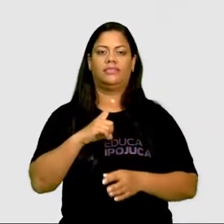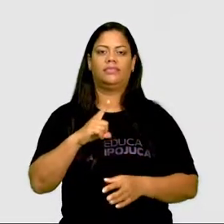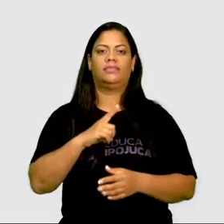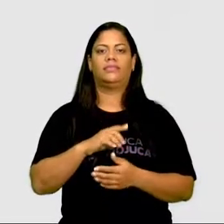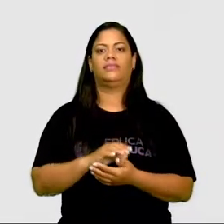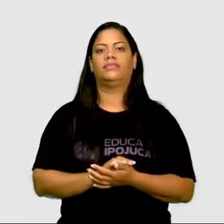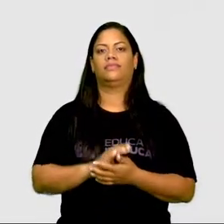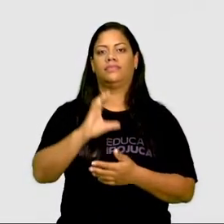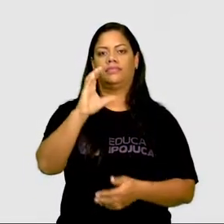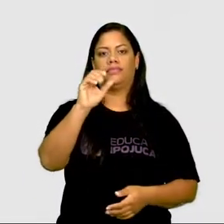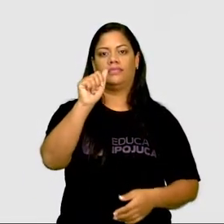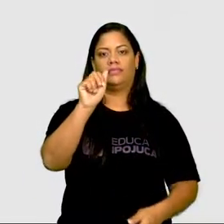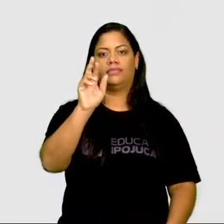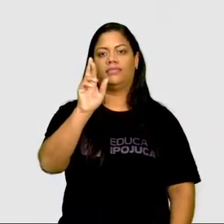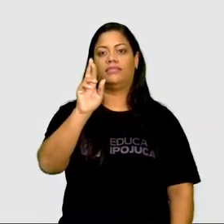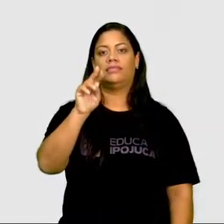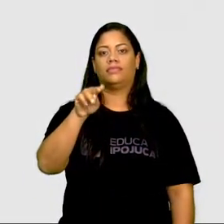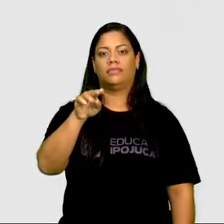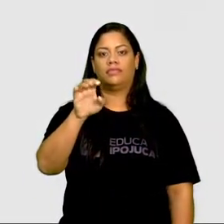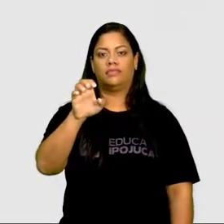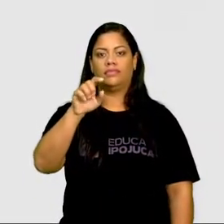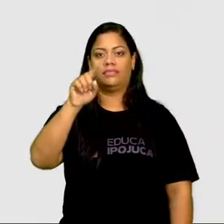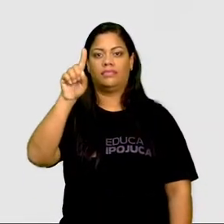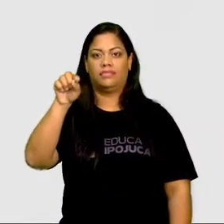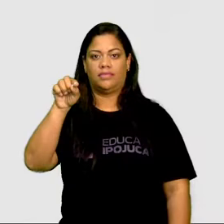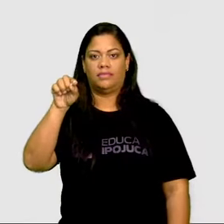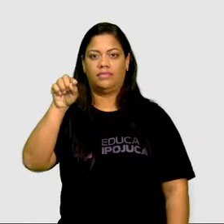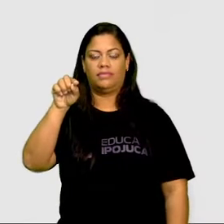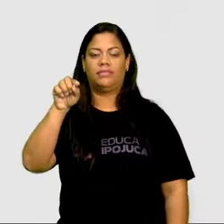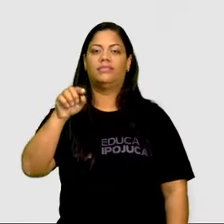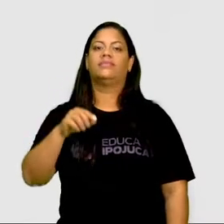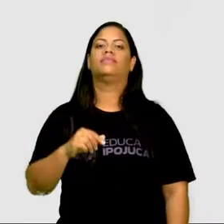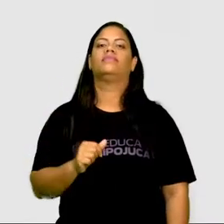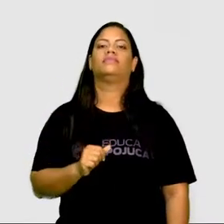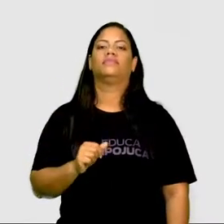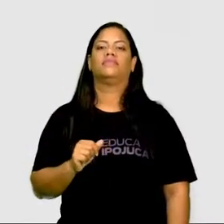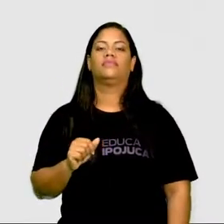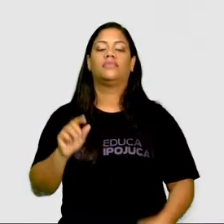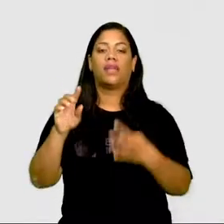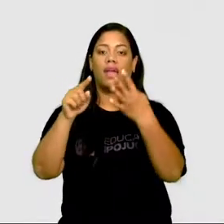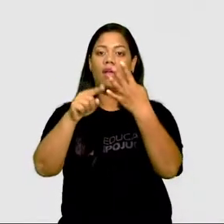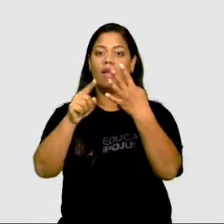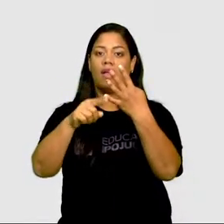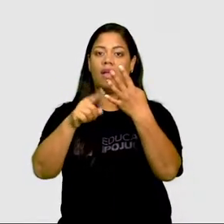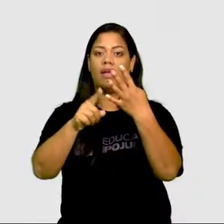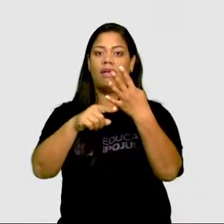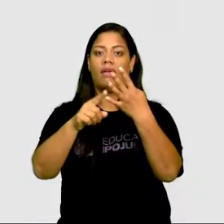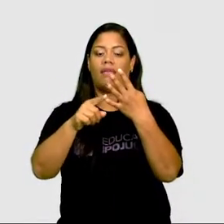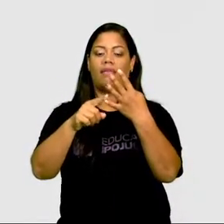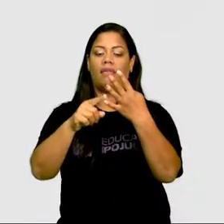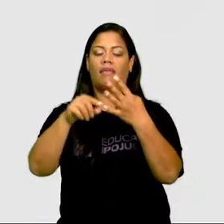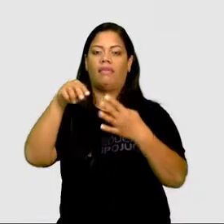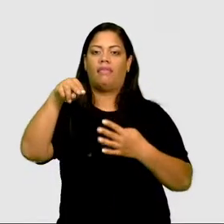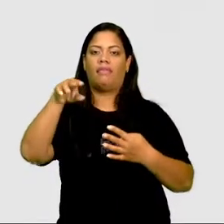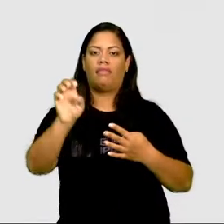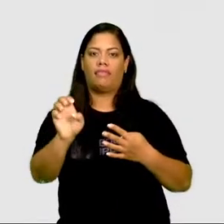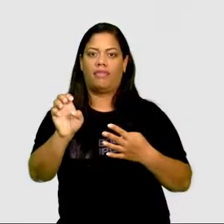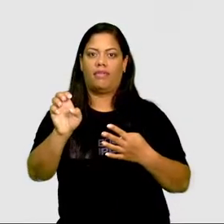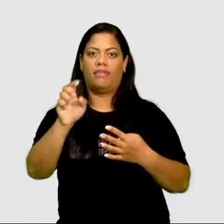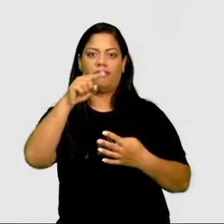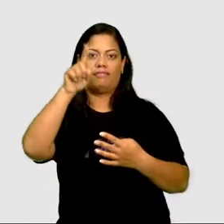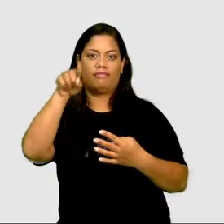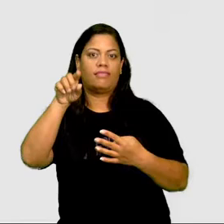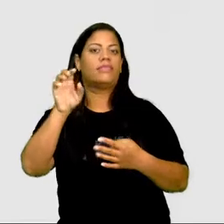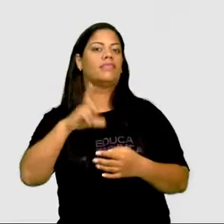carne, observe que na última sílaba, no ne, tem um acento circunflexo.